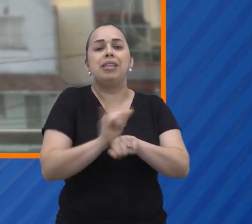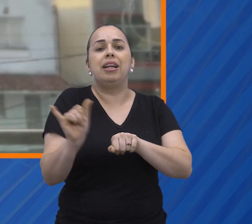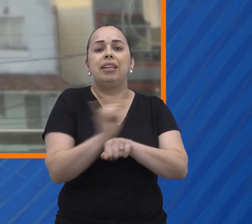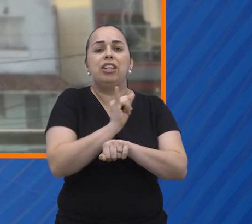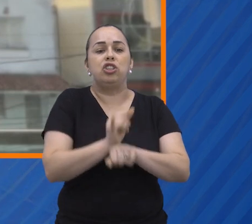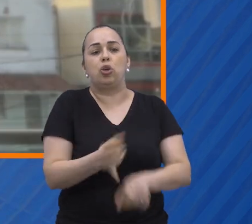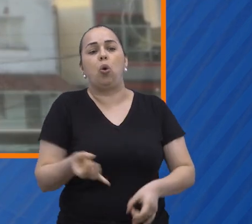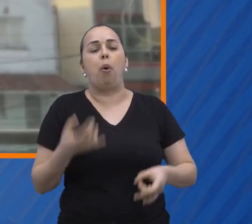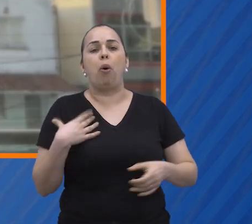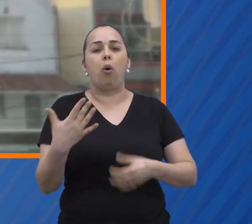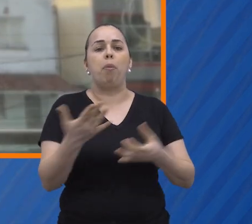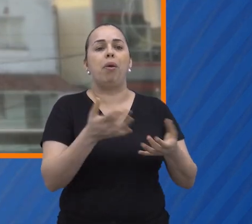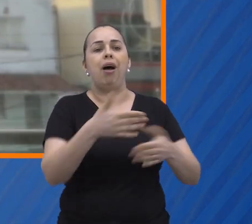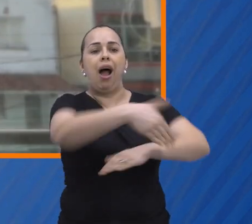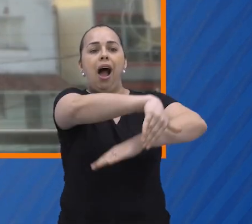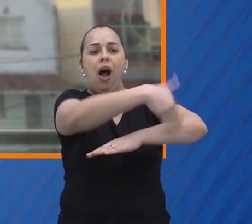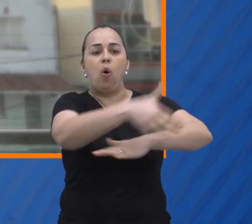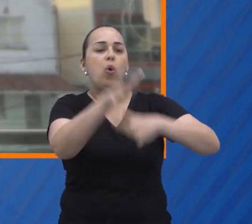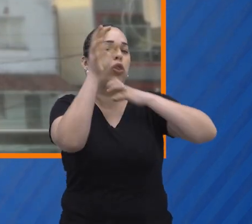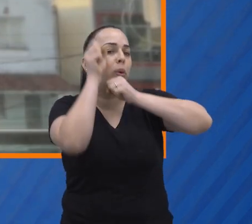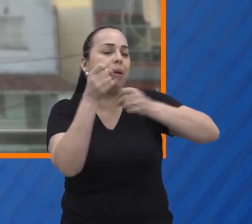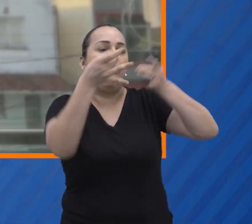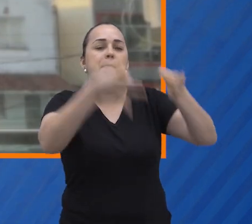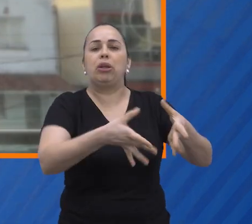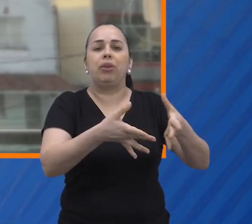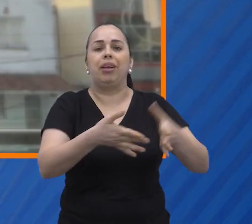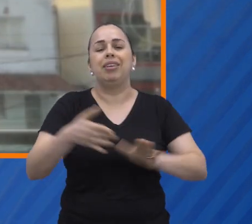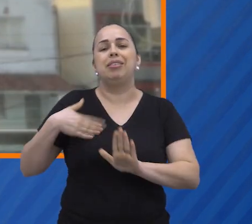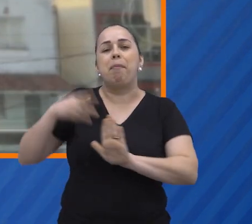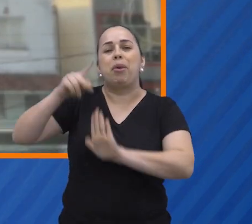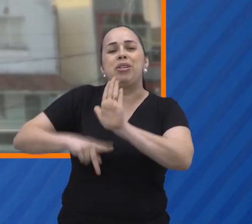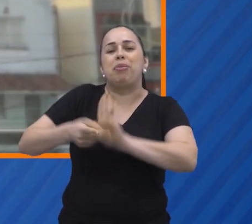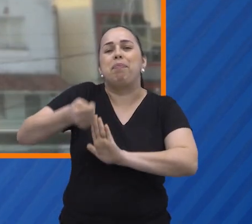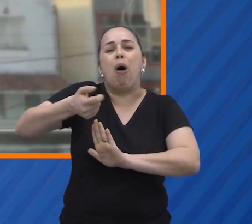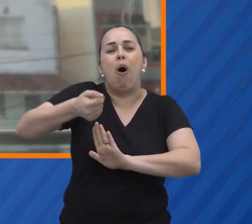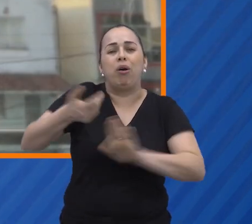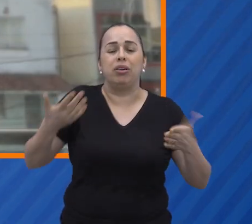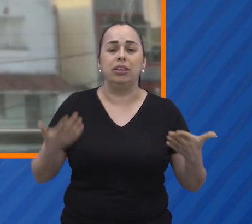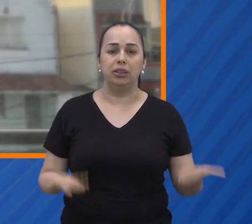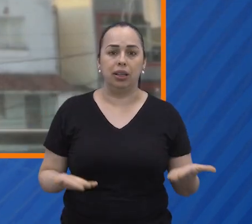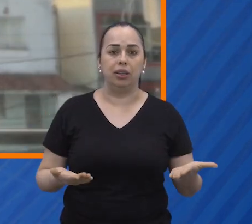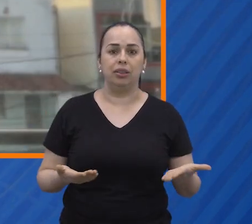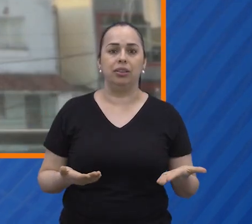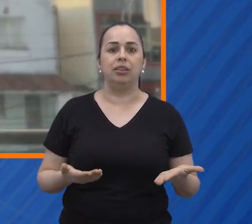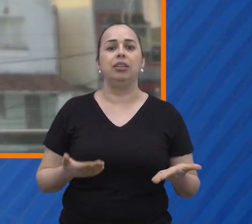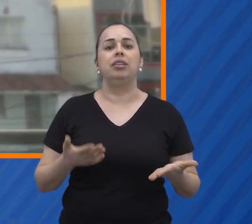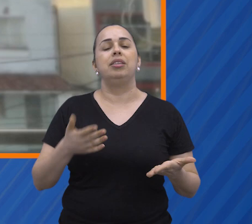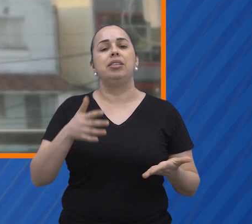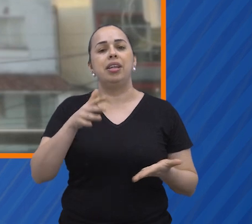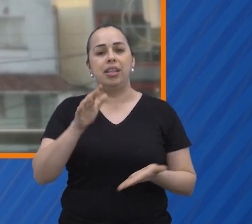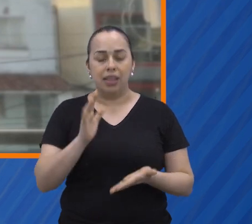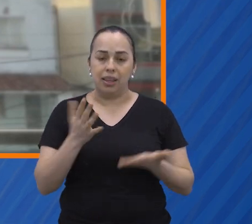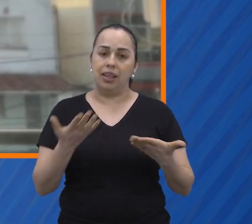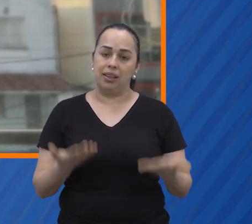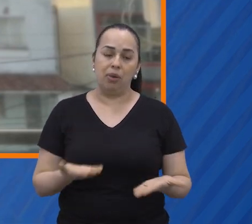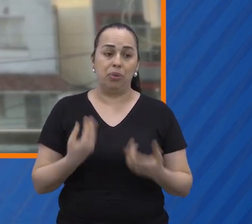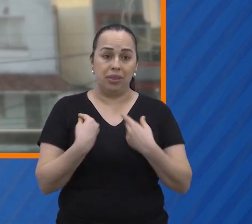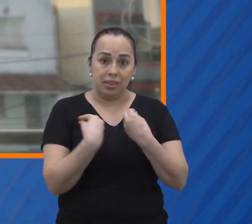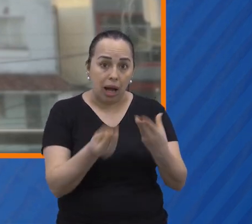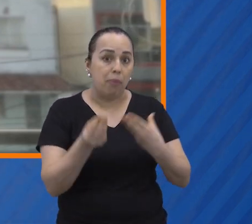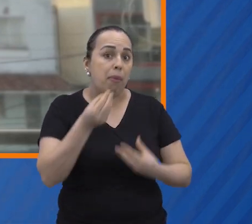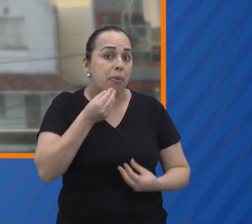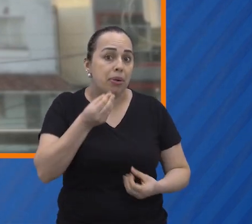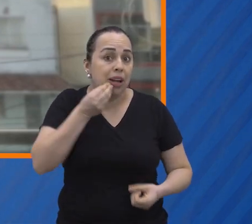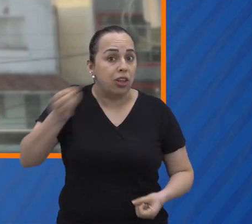saída para essa pessoa ter novas oportunidades e sair da rua. Então, esse caminho de uma nova oportunidade